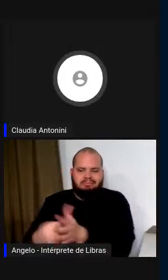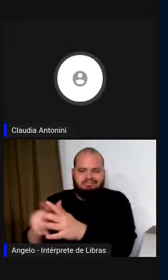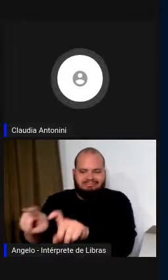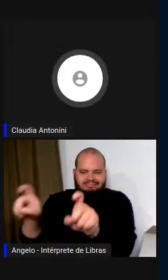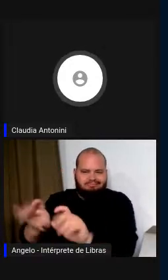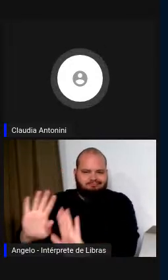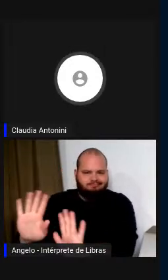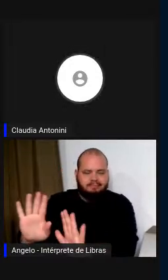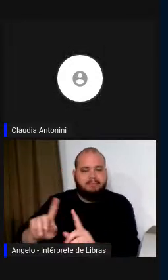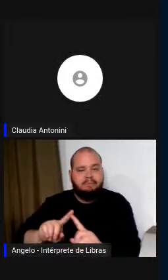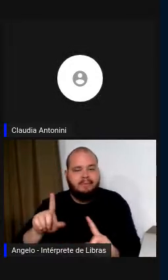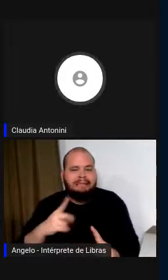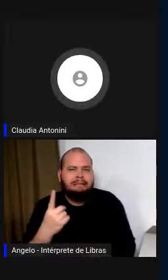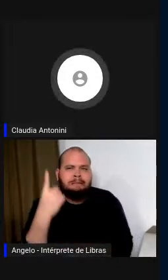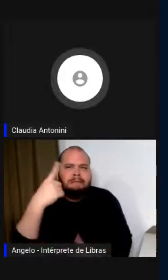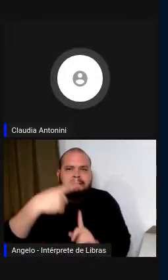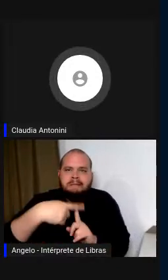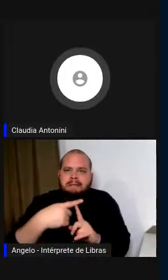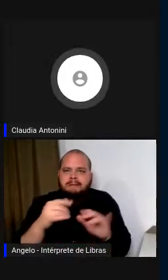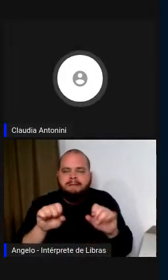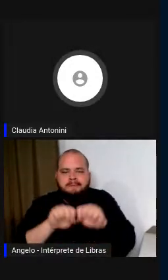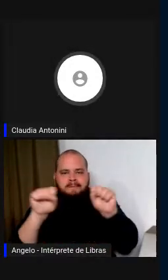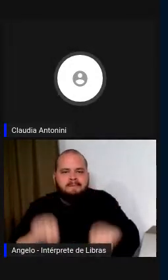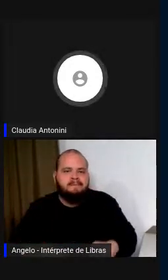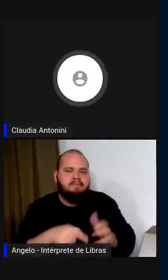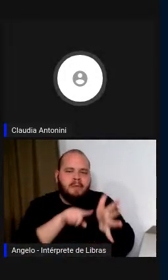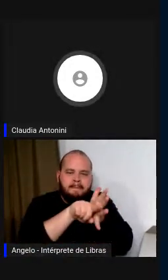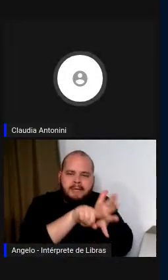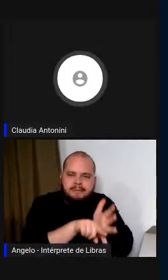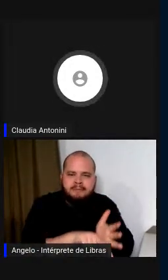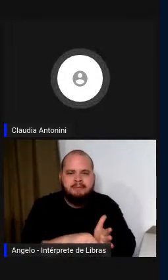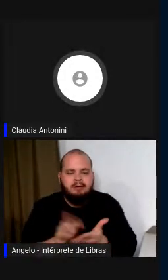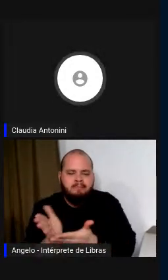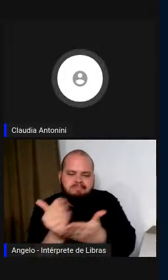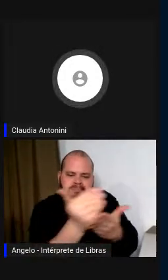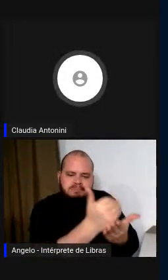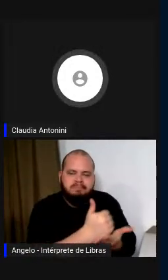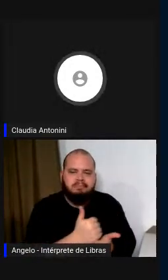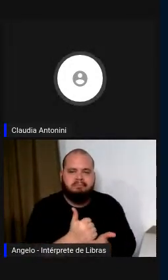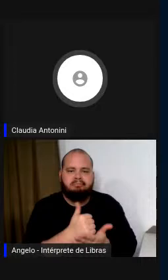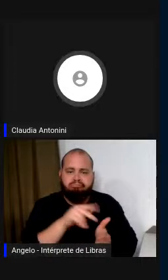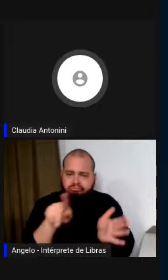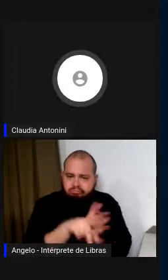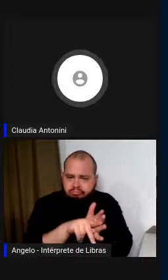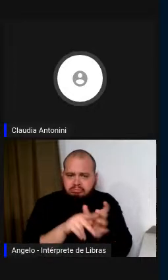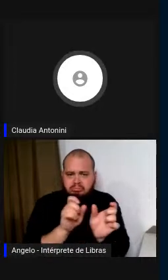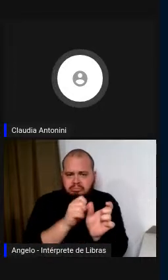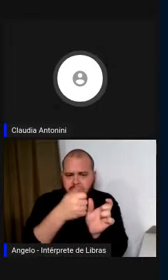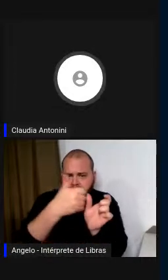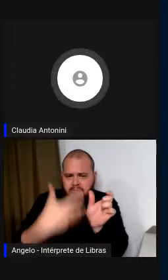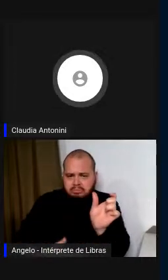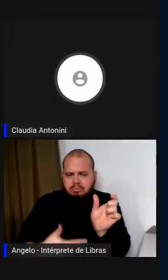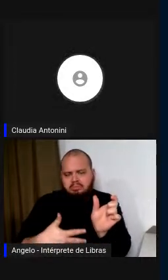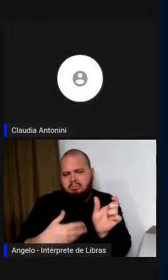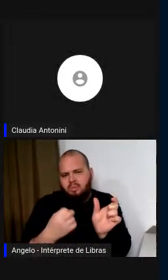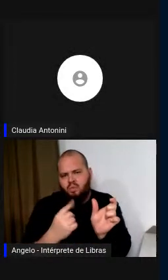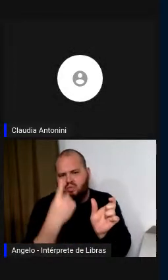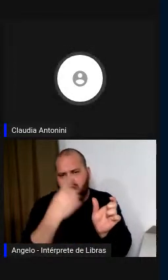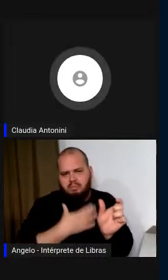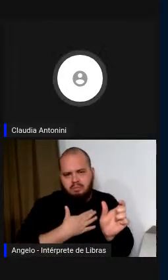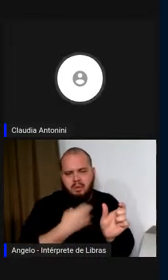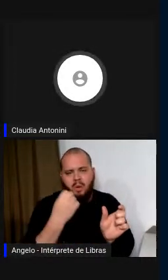de sistema de pesquisa, se queremos, do próprio glossário, de um glossário ou de mais glossários